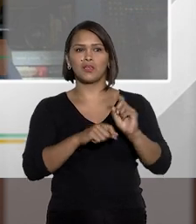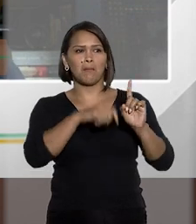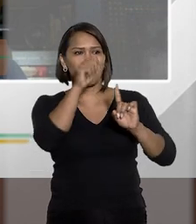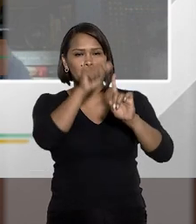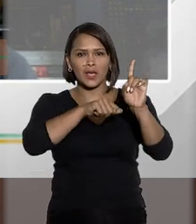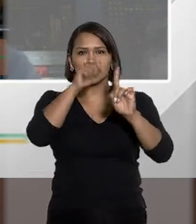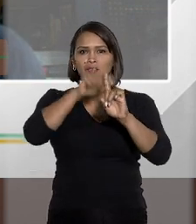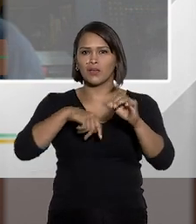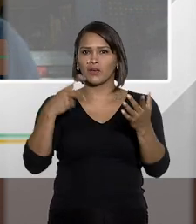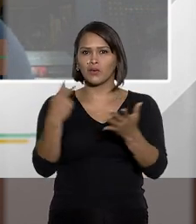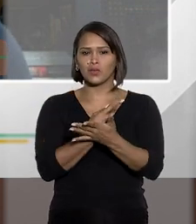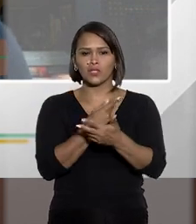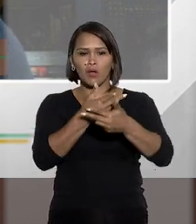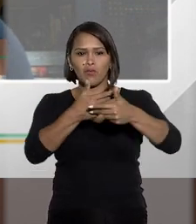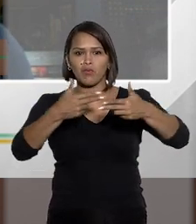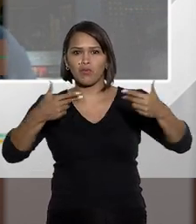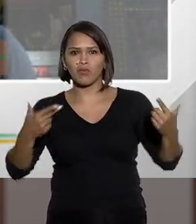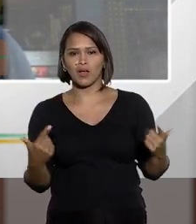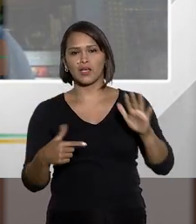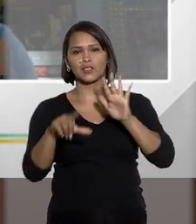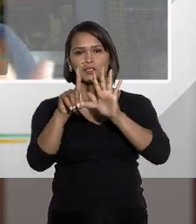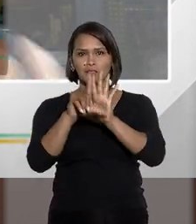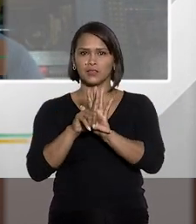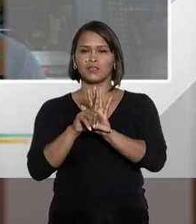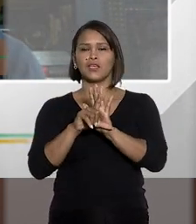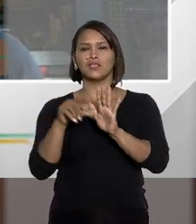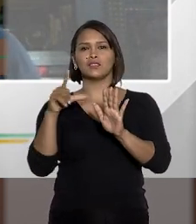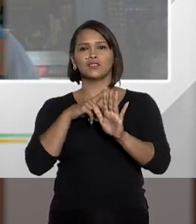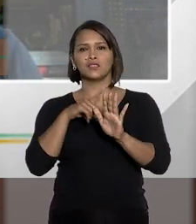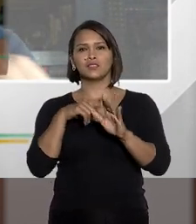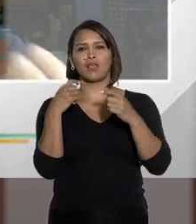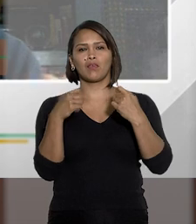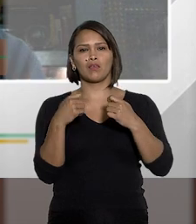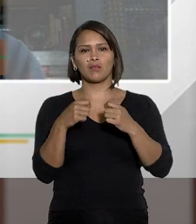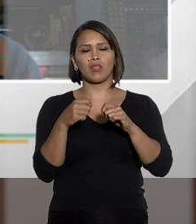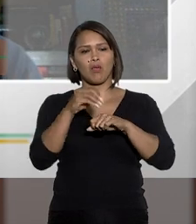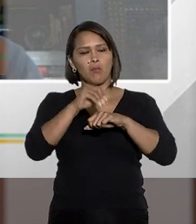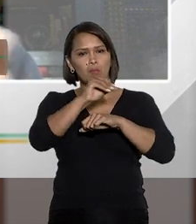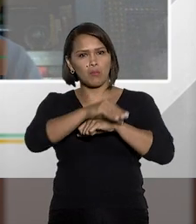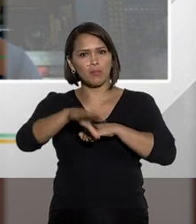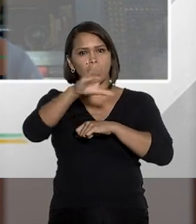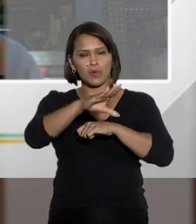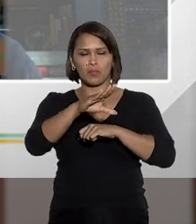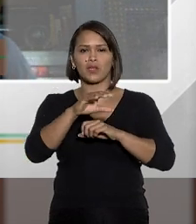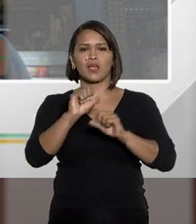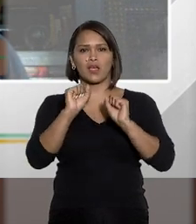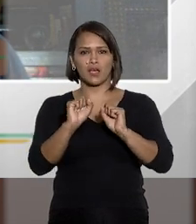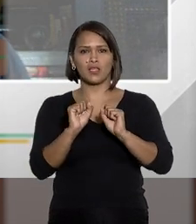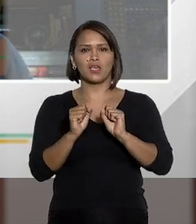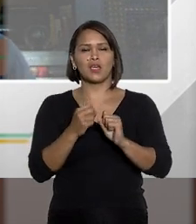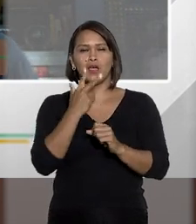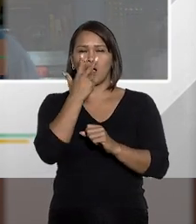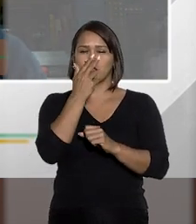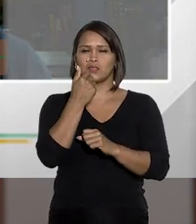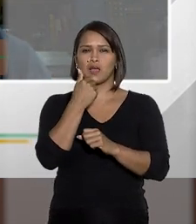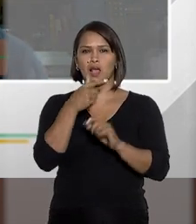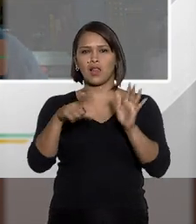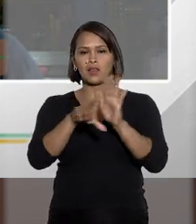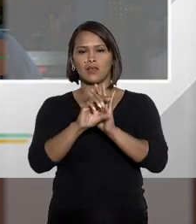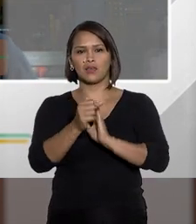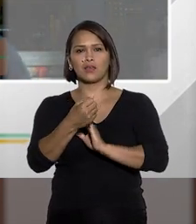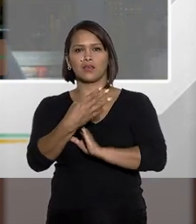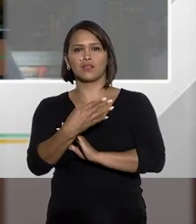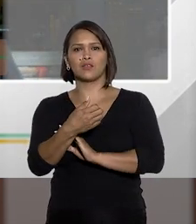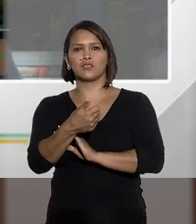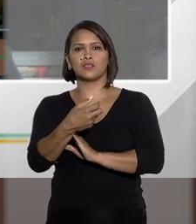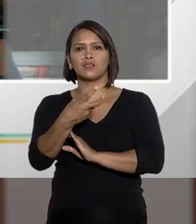mensal, com a quantidade de leis sendo publicada. Eu acho que você pega, por